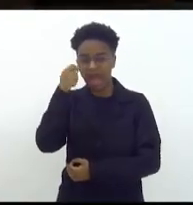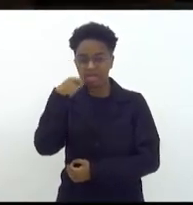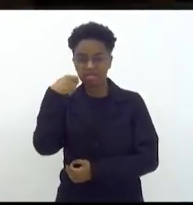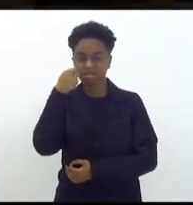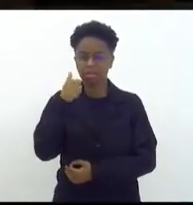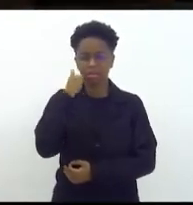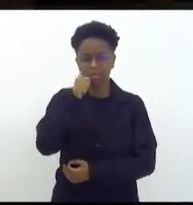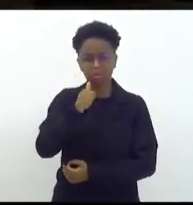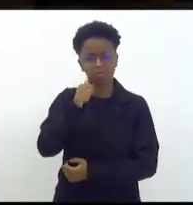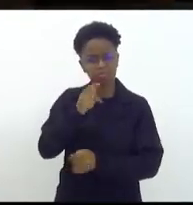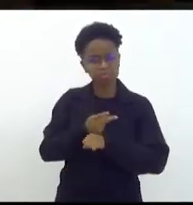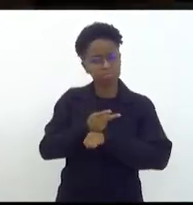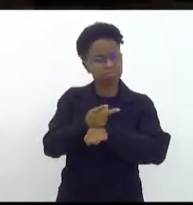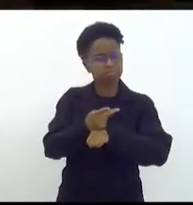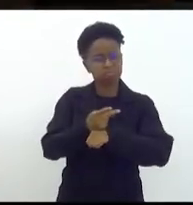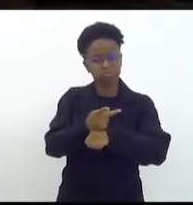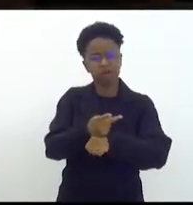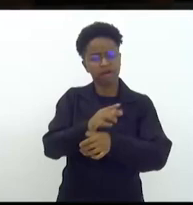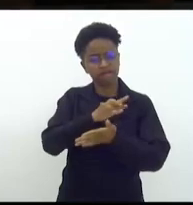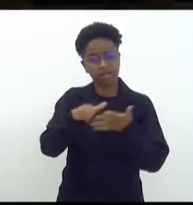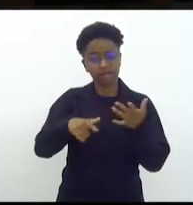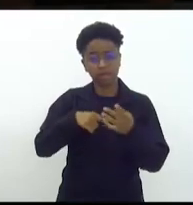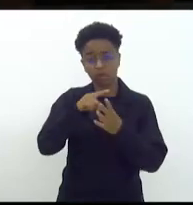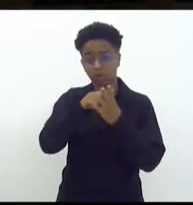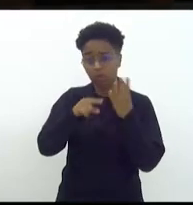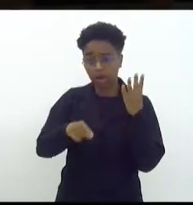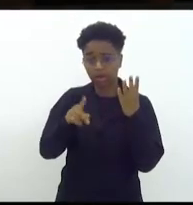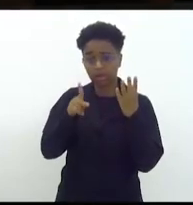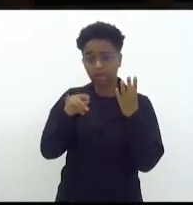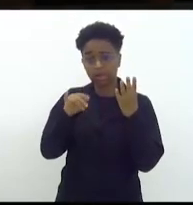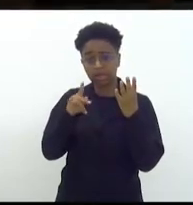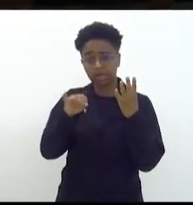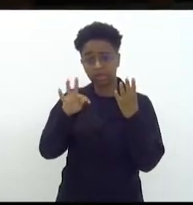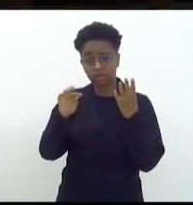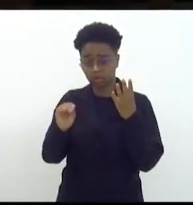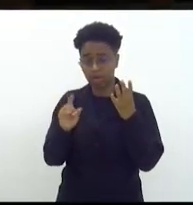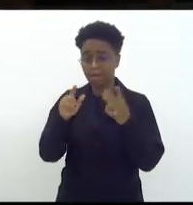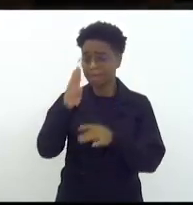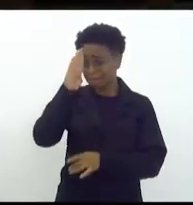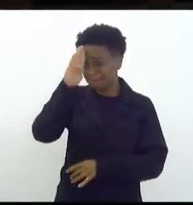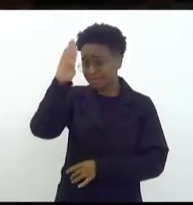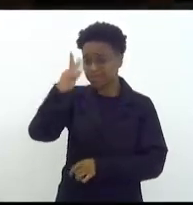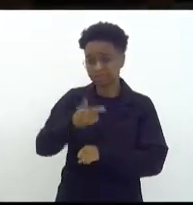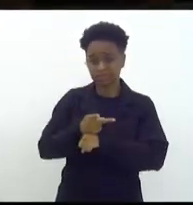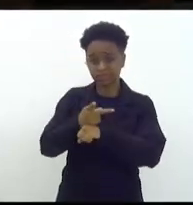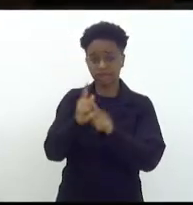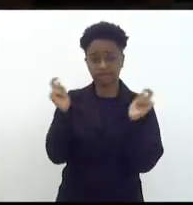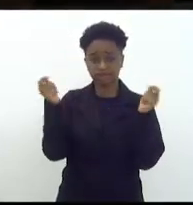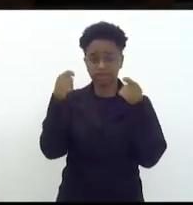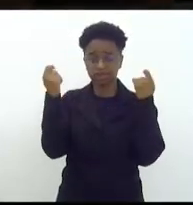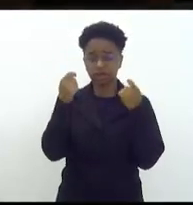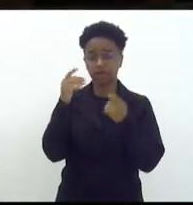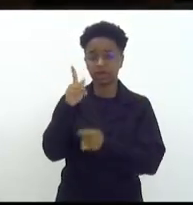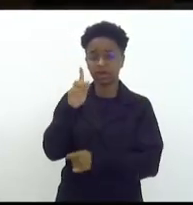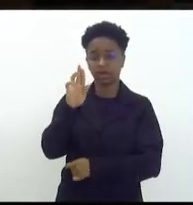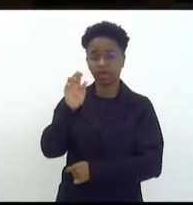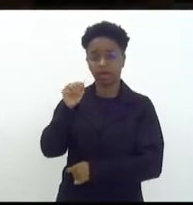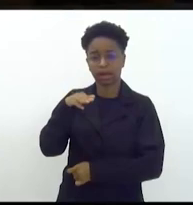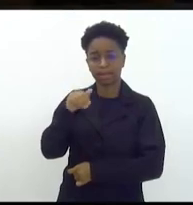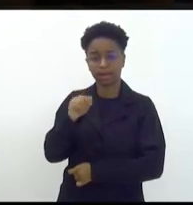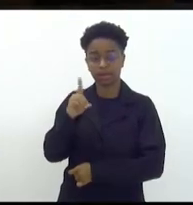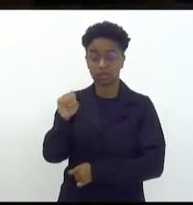premiada com quatro quiquitos que é a maior premiação do festival de gramado ela